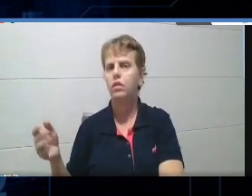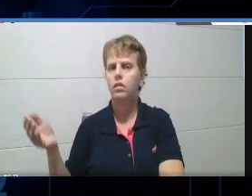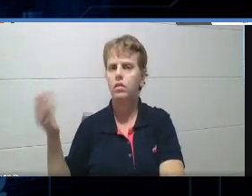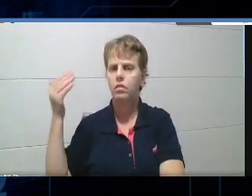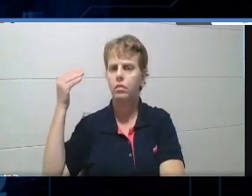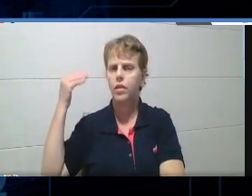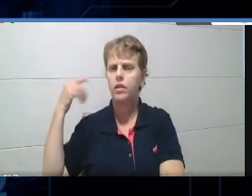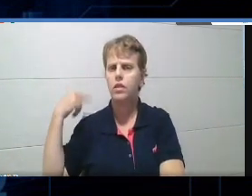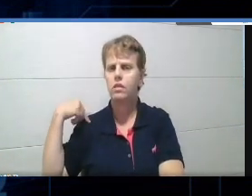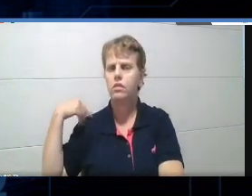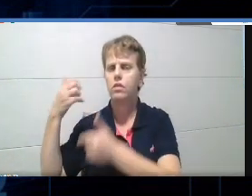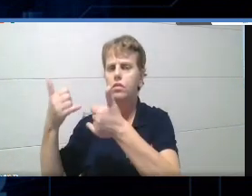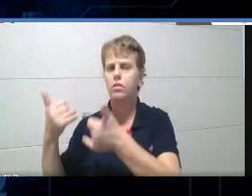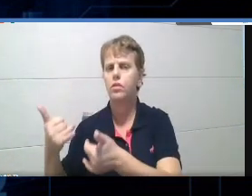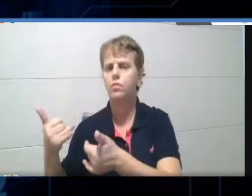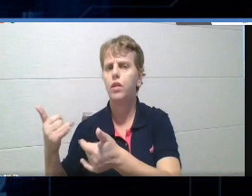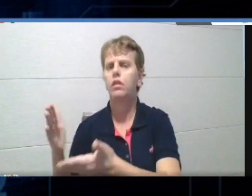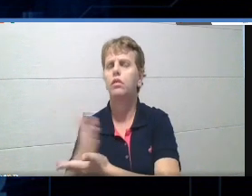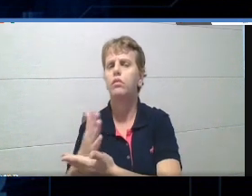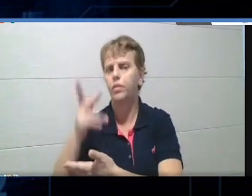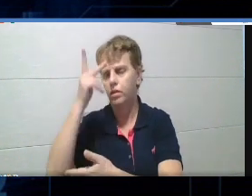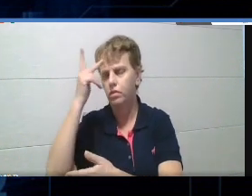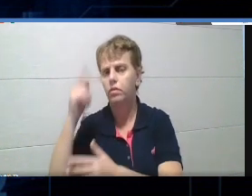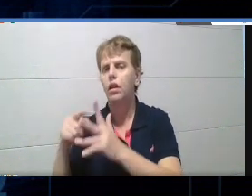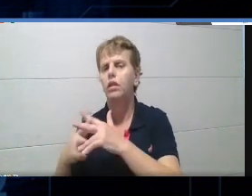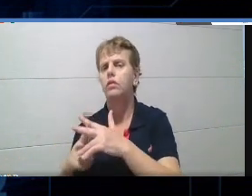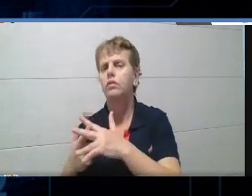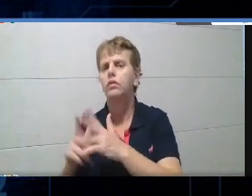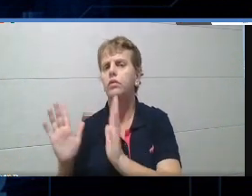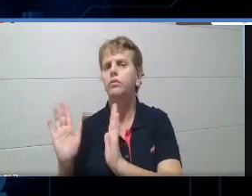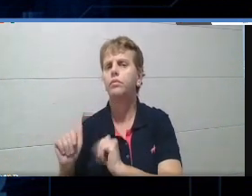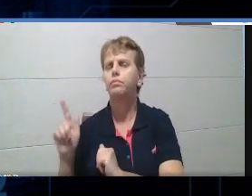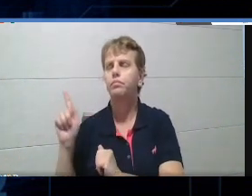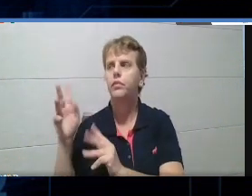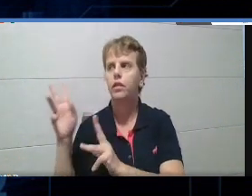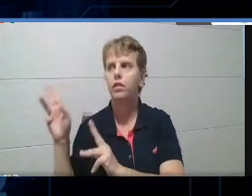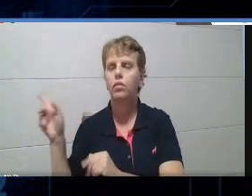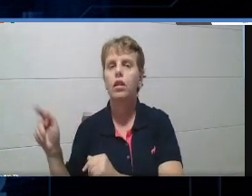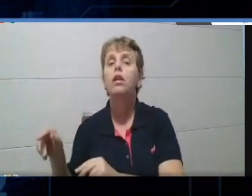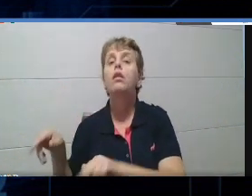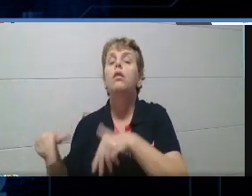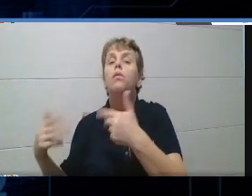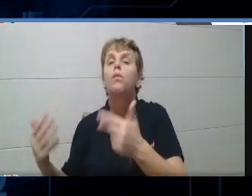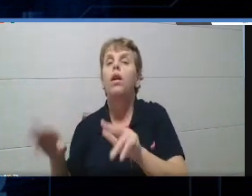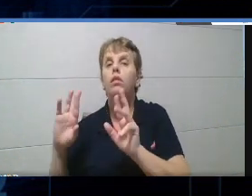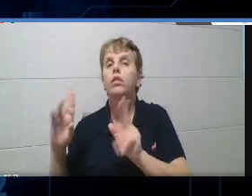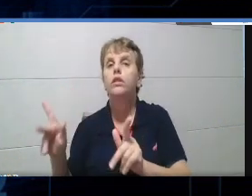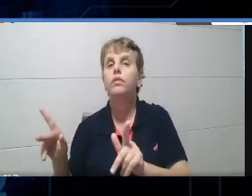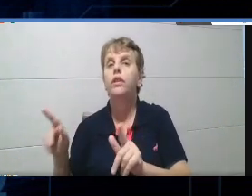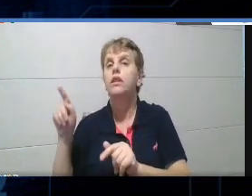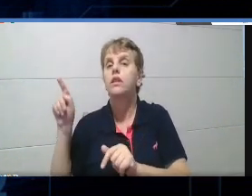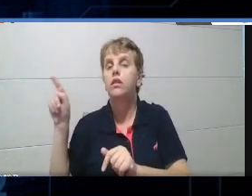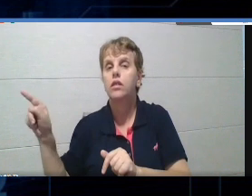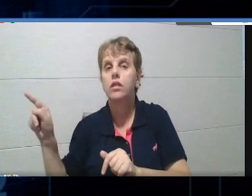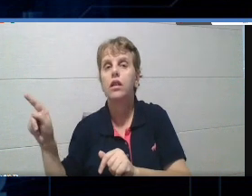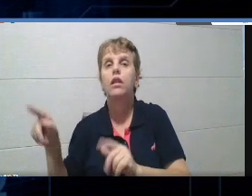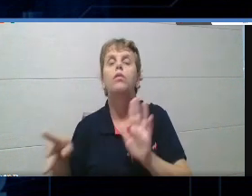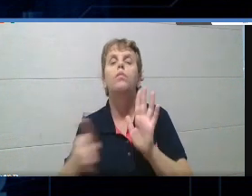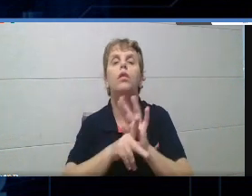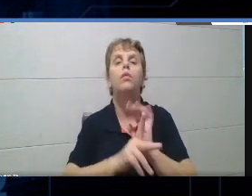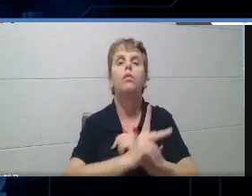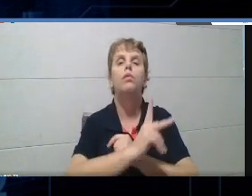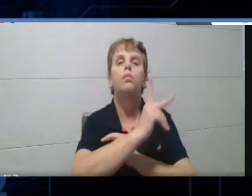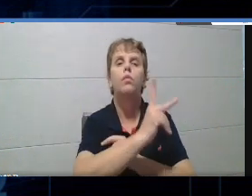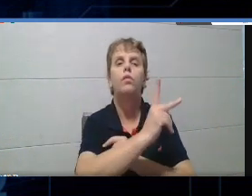desta ferramenta, Alguns professores perguntaram, né? Qual a diferença desta ferramenta para o Kahoot, né?